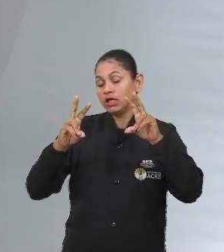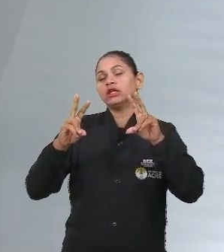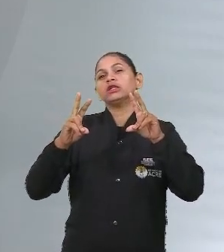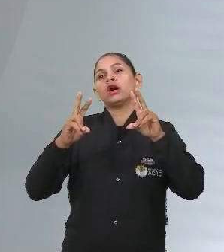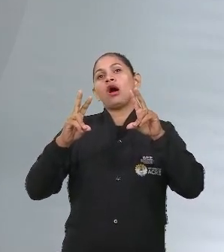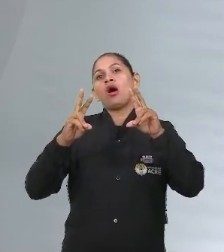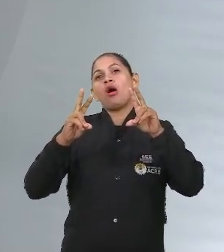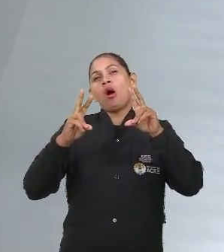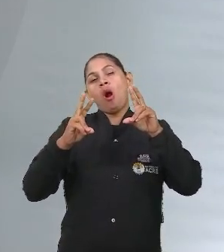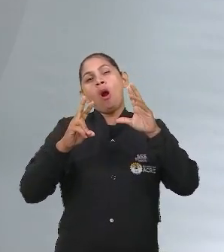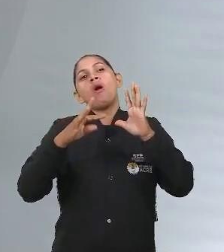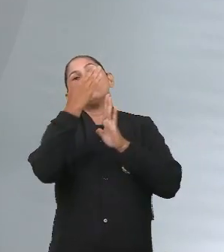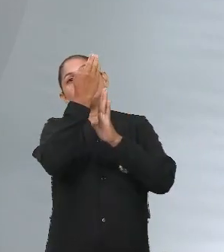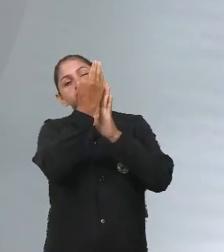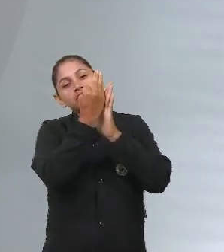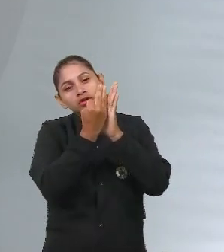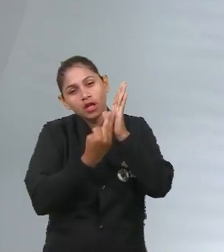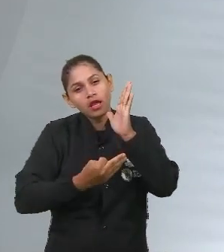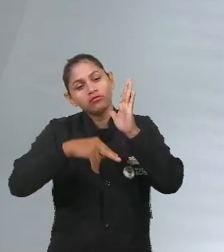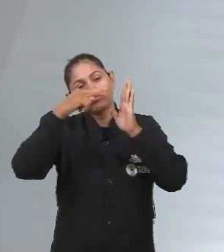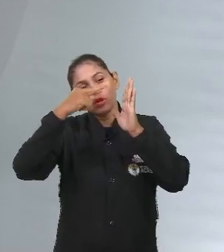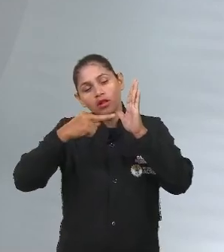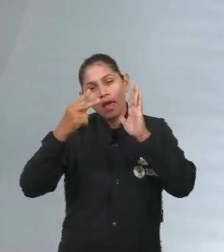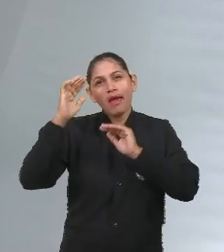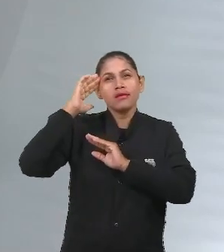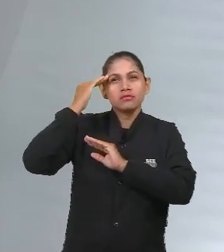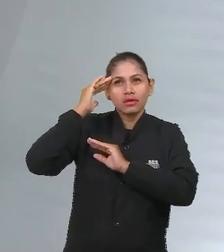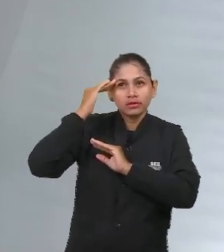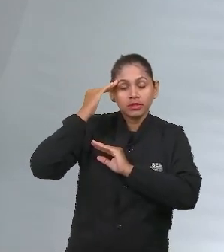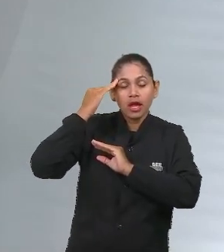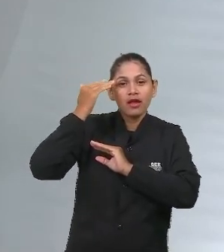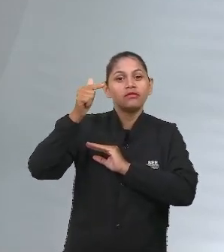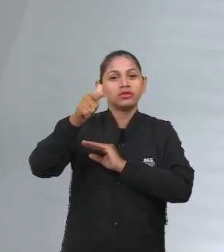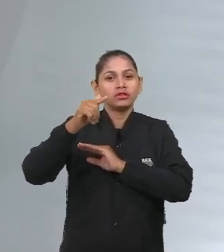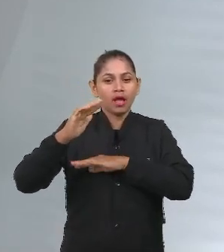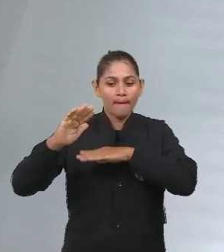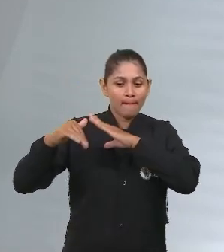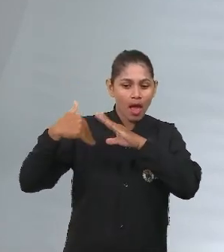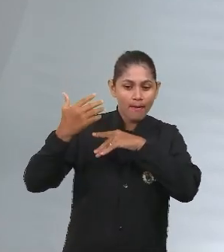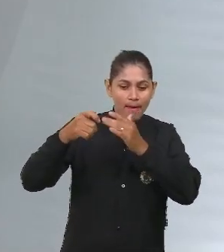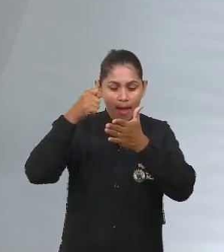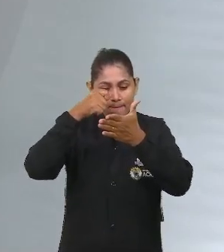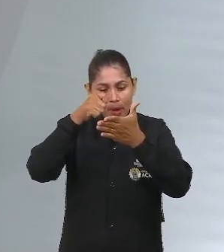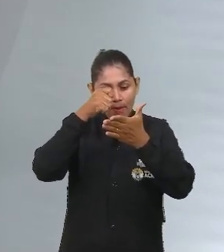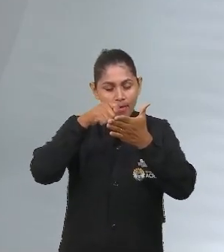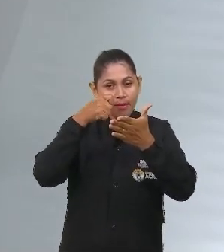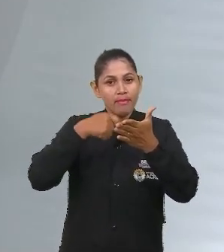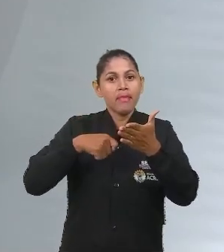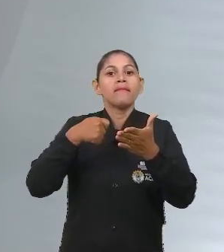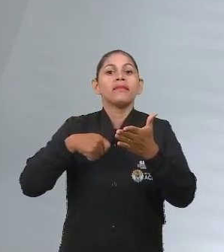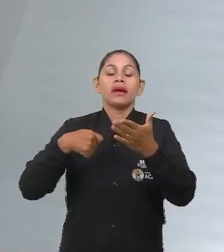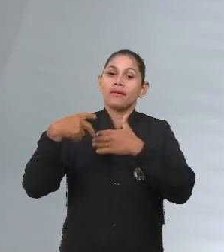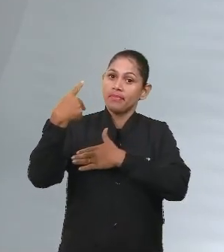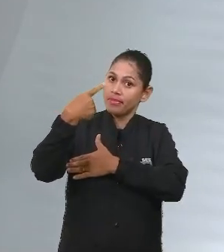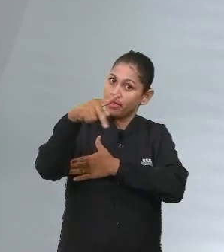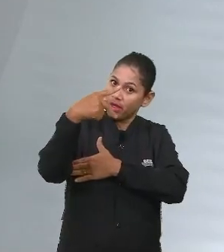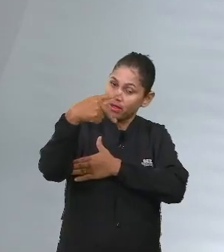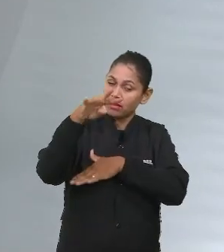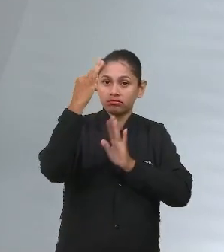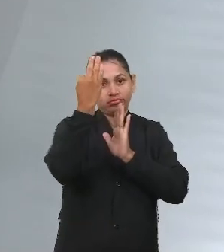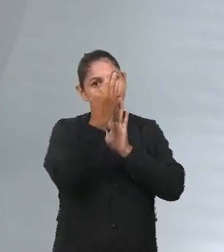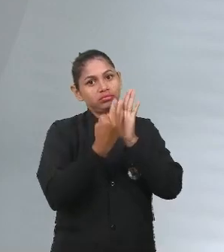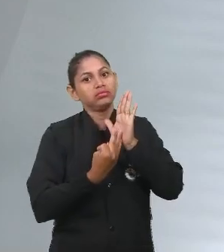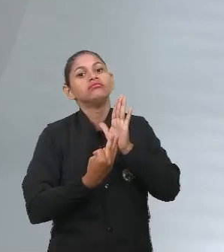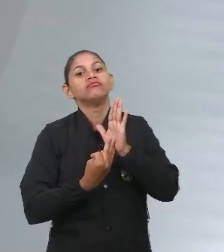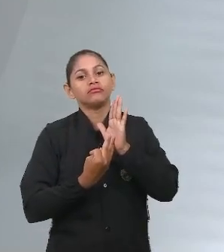motivadores e do seu conhecimento de mundo, você vai escrever ali e construir o seu repertório. Você não deve jamais ficar preso